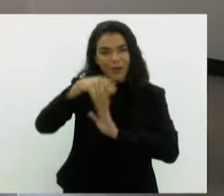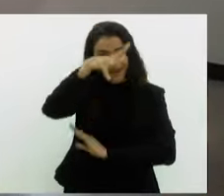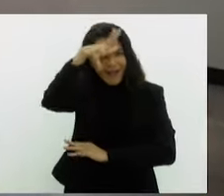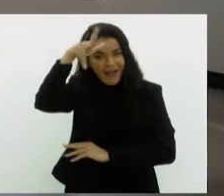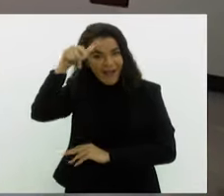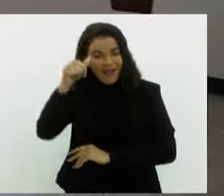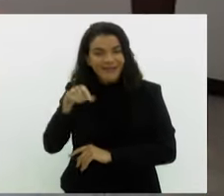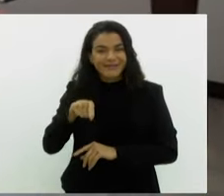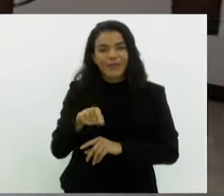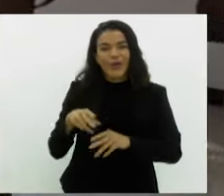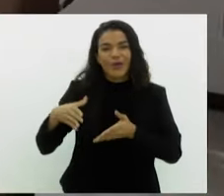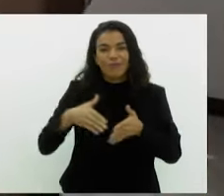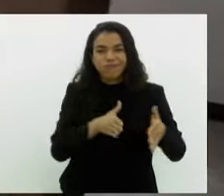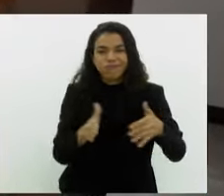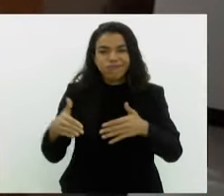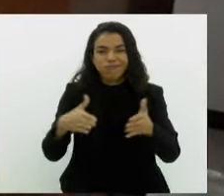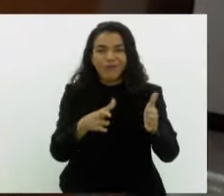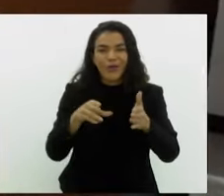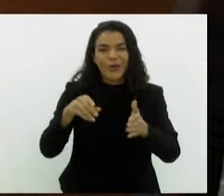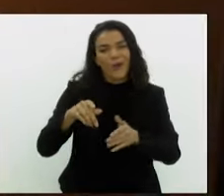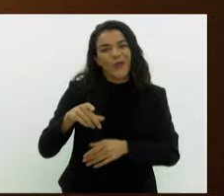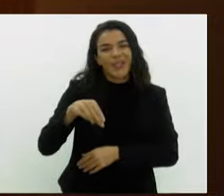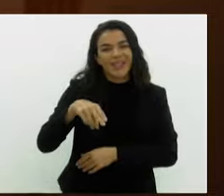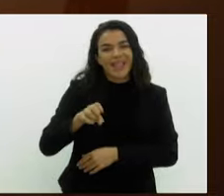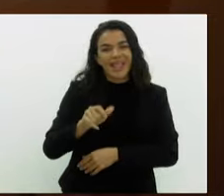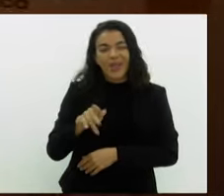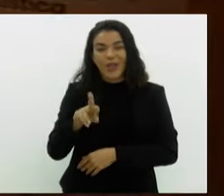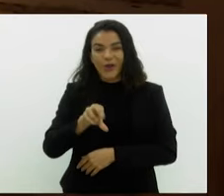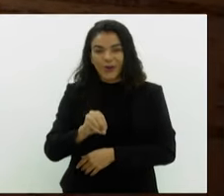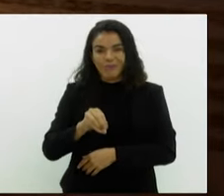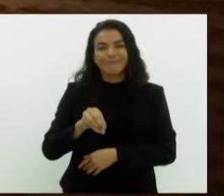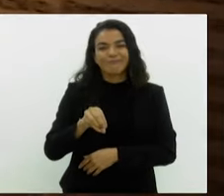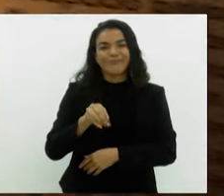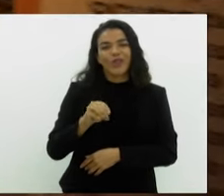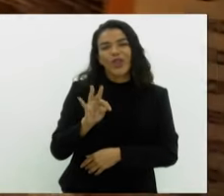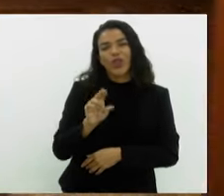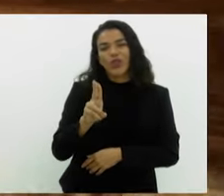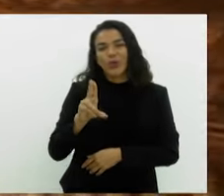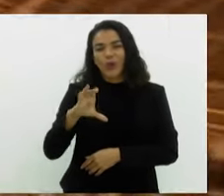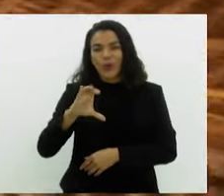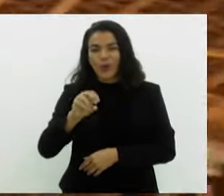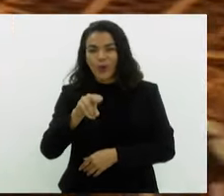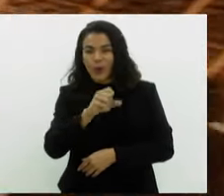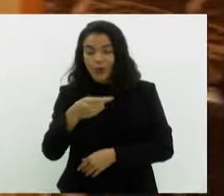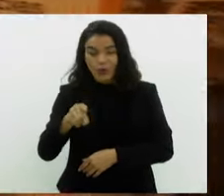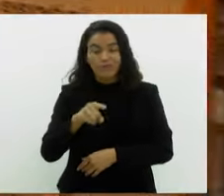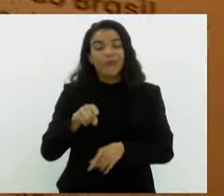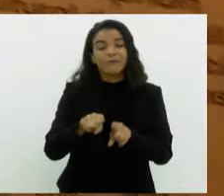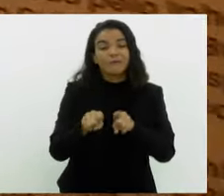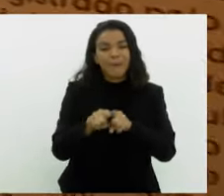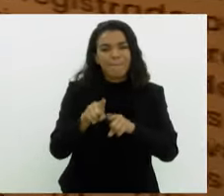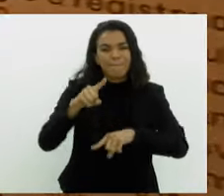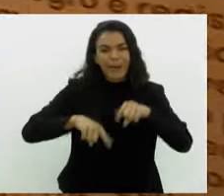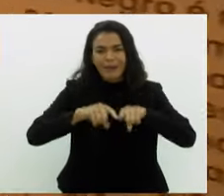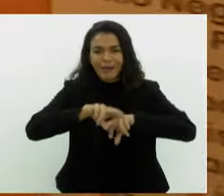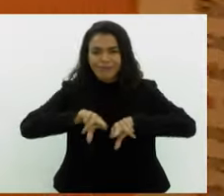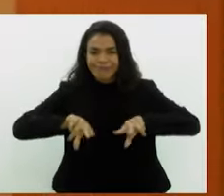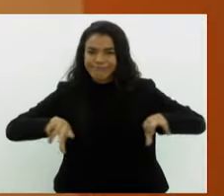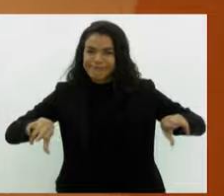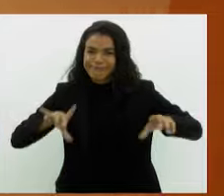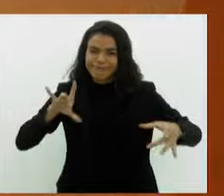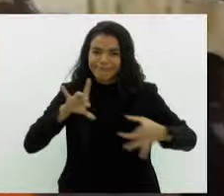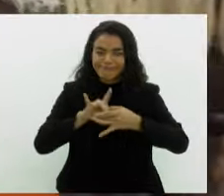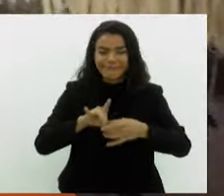passa o Rio Negro e seus afluentes. O artesanato de arumã e tucum é parte integrante da cultura material ligada ao sistema